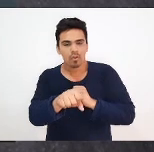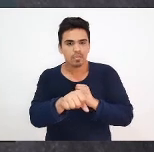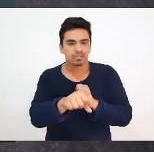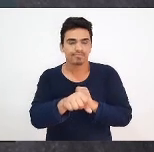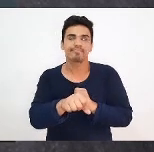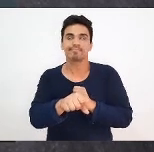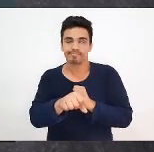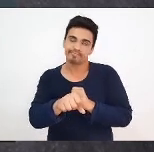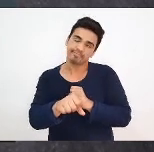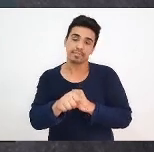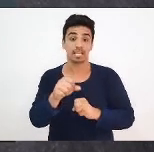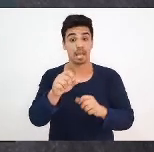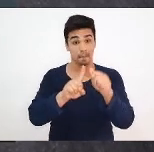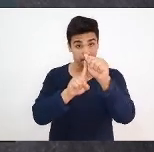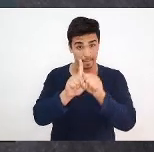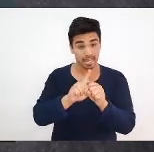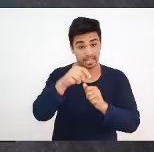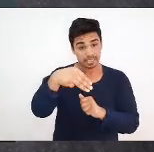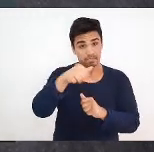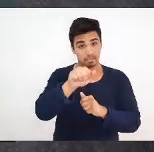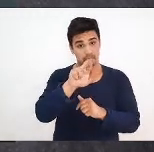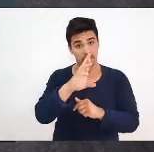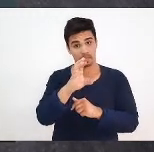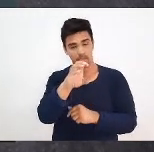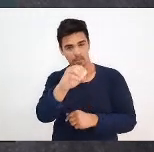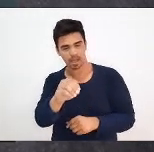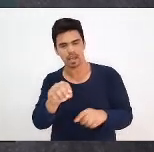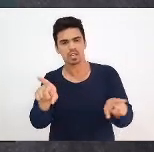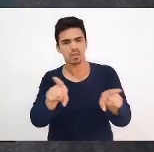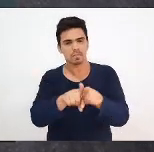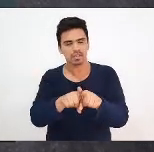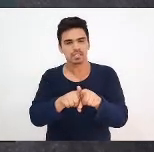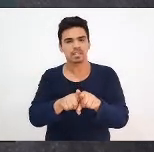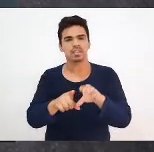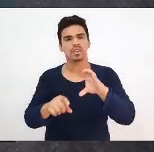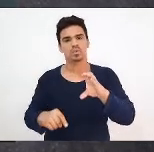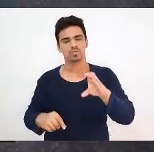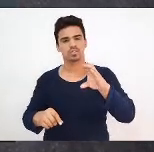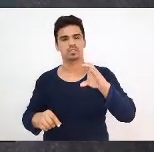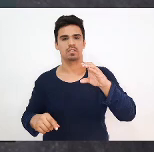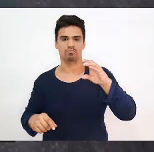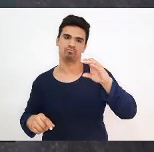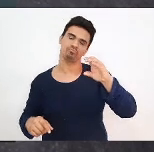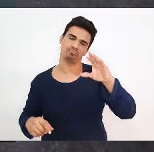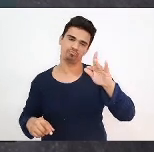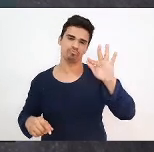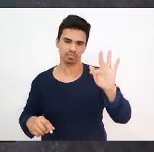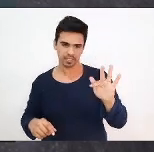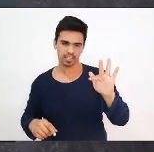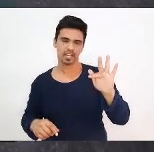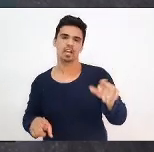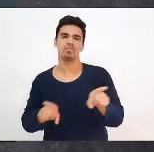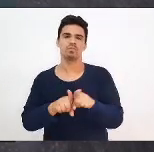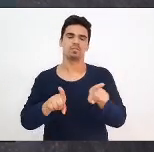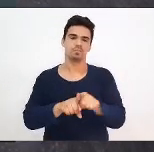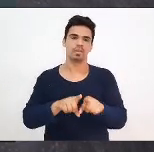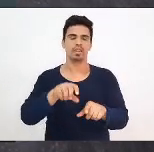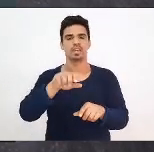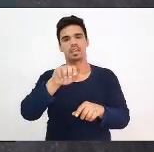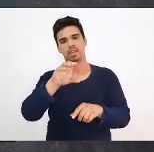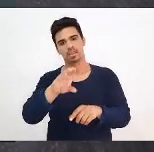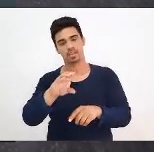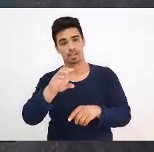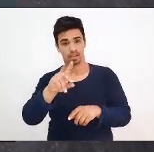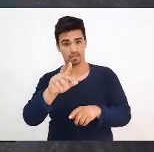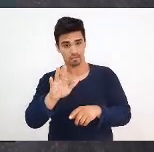em parceria, Conselho Federal, Federação Nacional dos Psicólogos e a BEP, construímos um primeiro